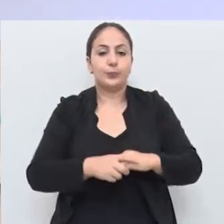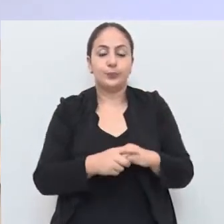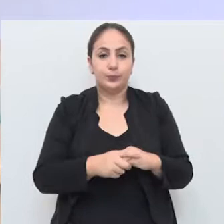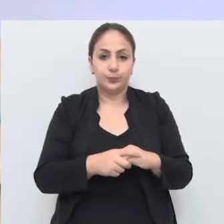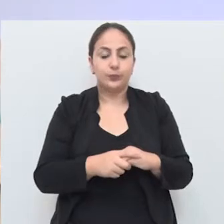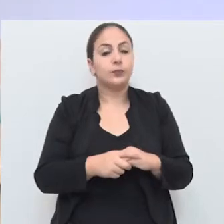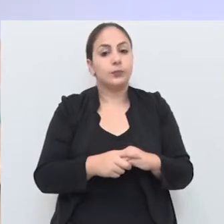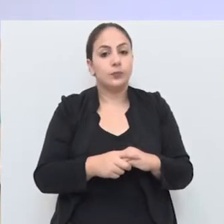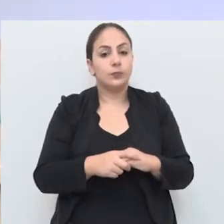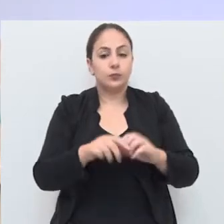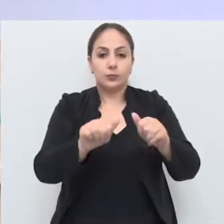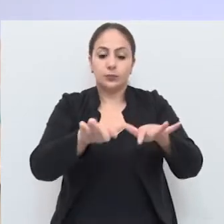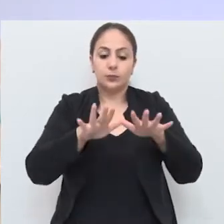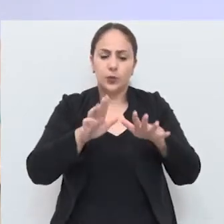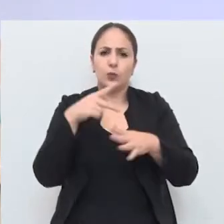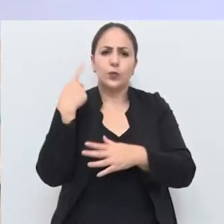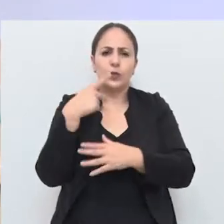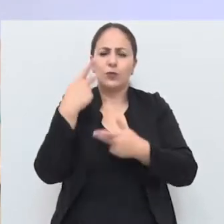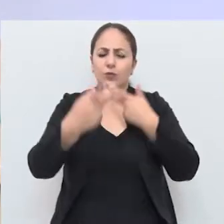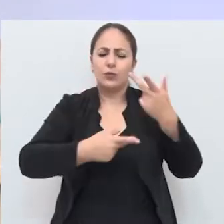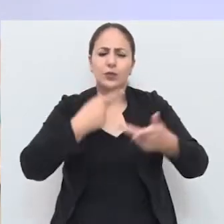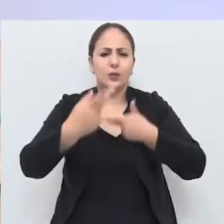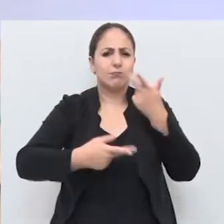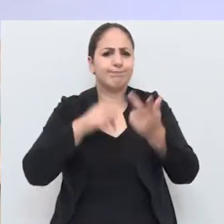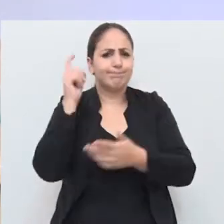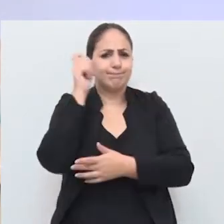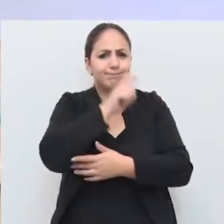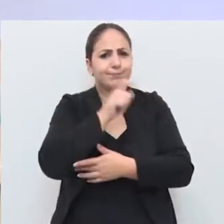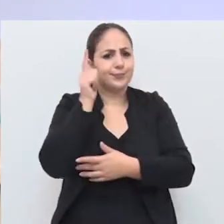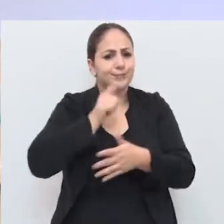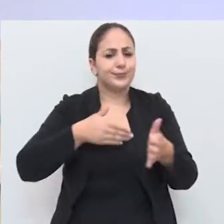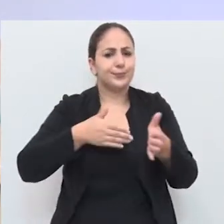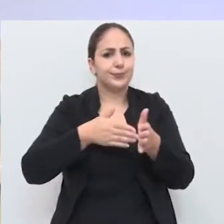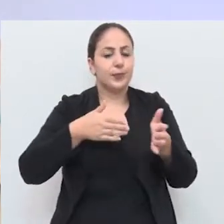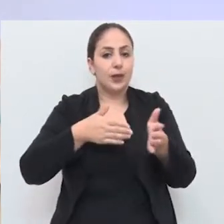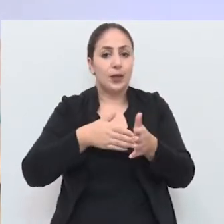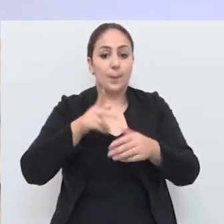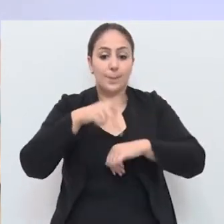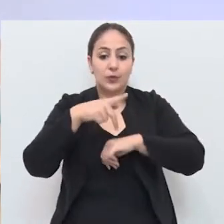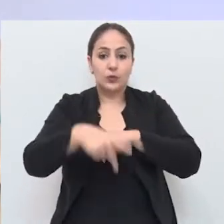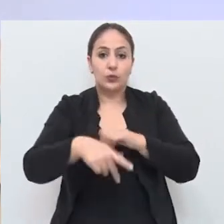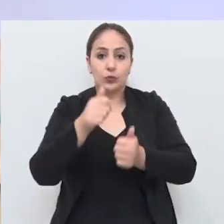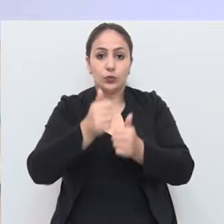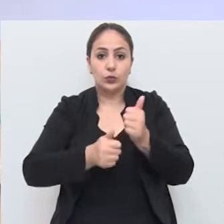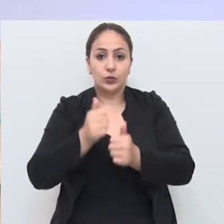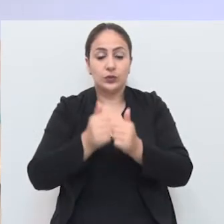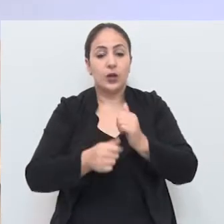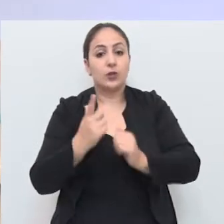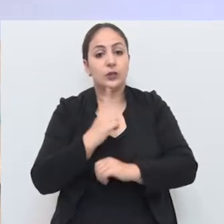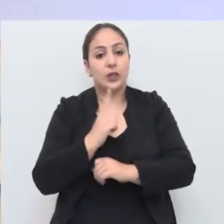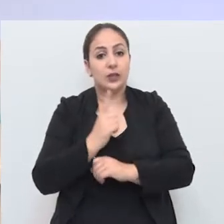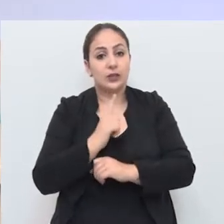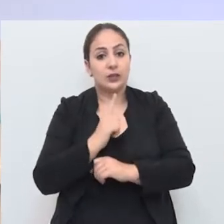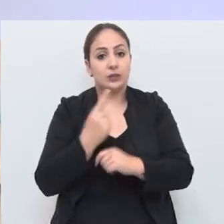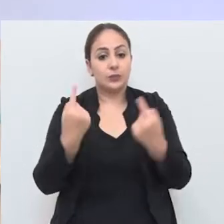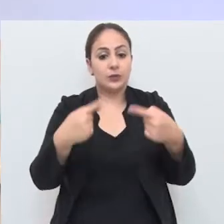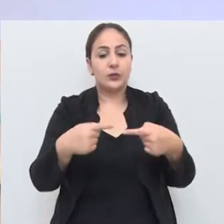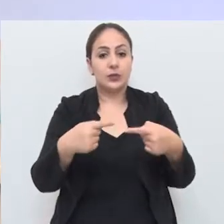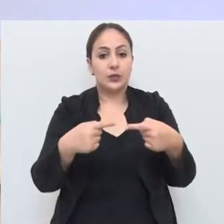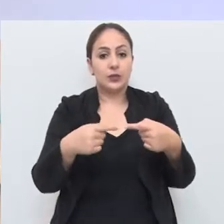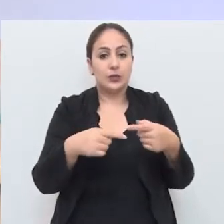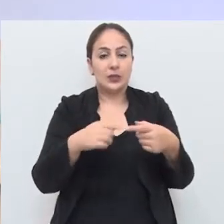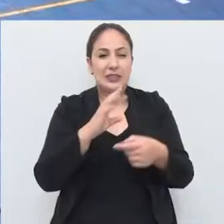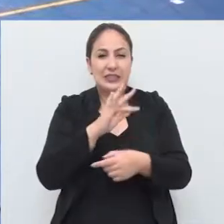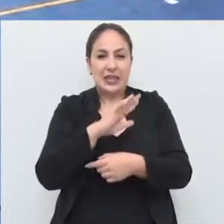Aristeu Dallalana. Na tribuna, o parlamentar relatou as dificuldades do Passo Fundo Futsal, que disputa a Série